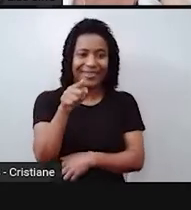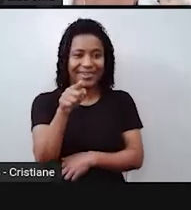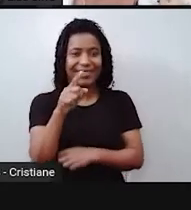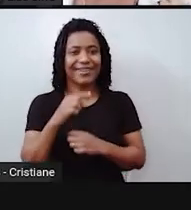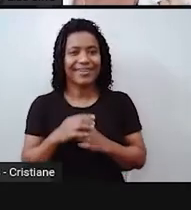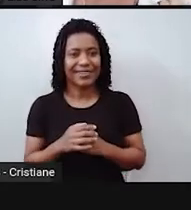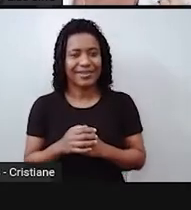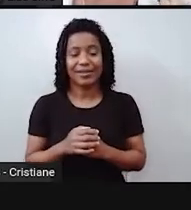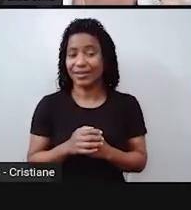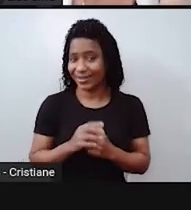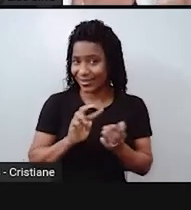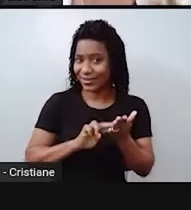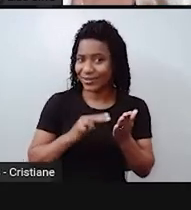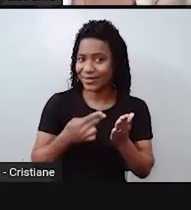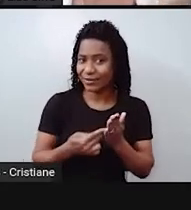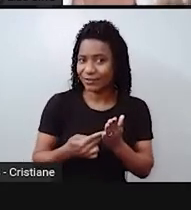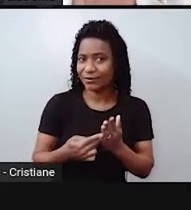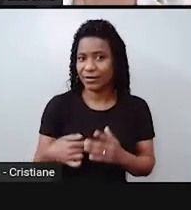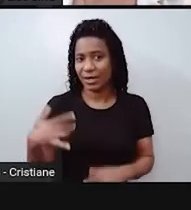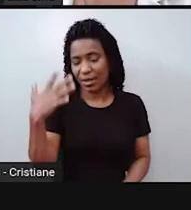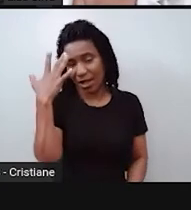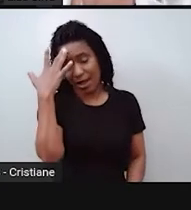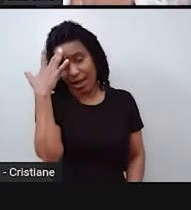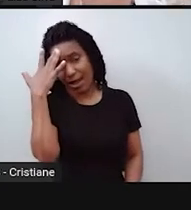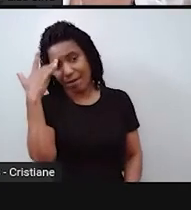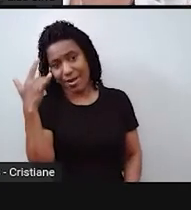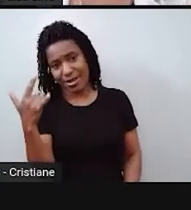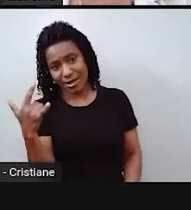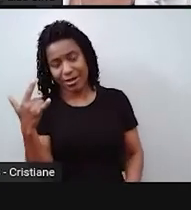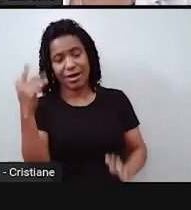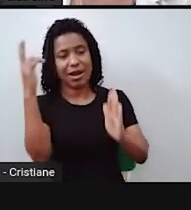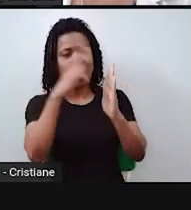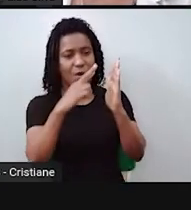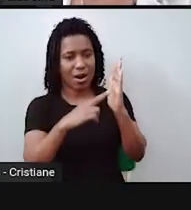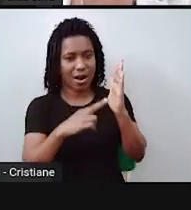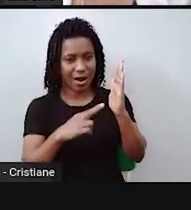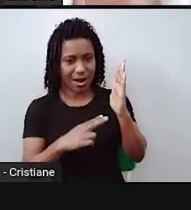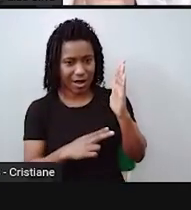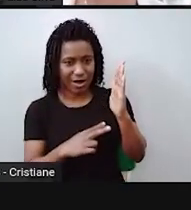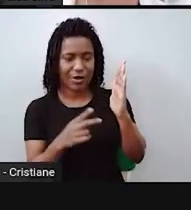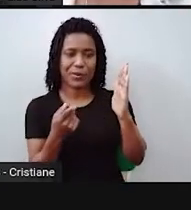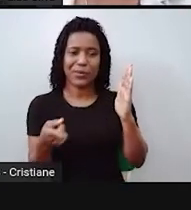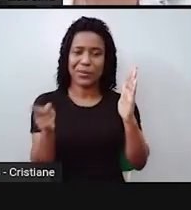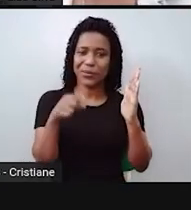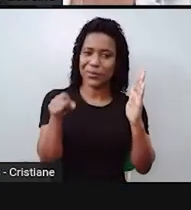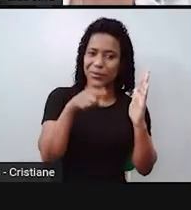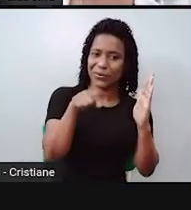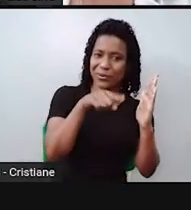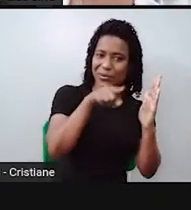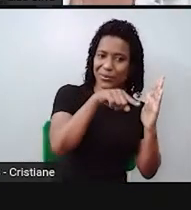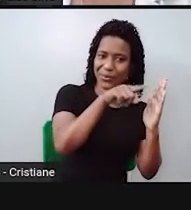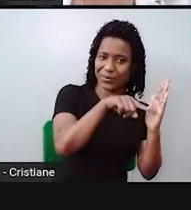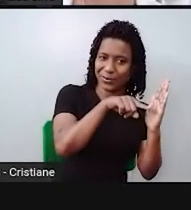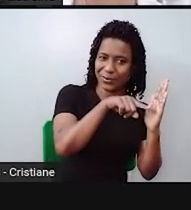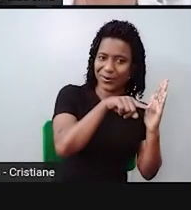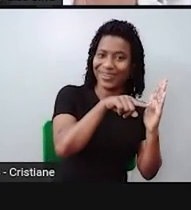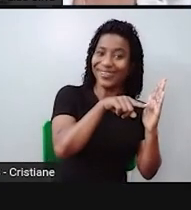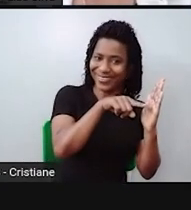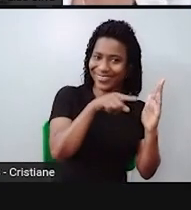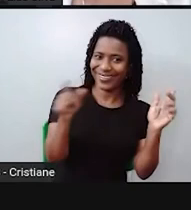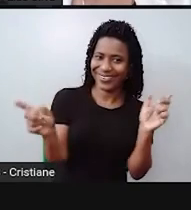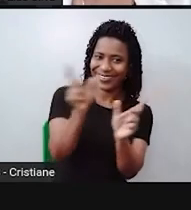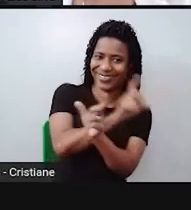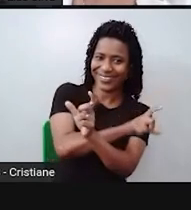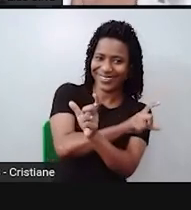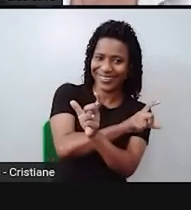amanhã eu vou lê-lo ao contrário. Então, vamos aprender um pouquinho mais sobre